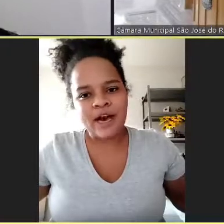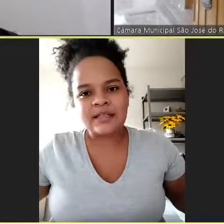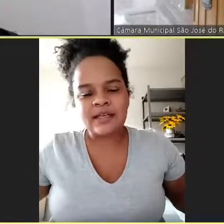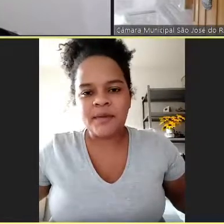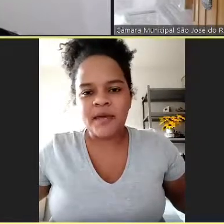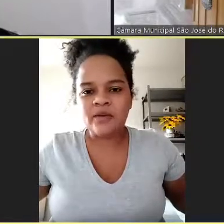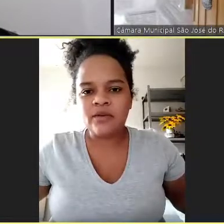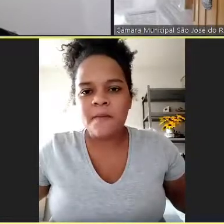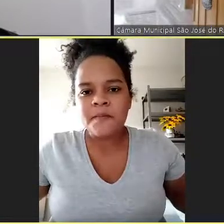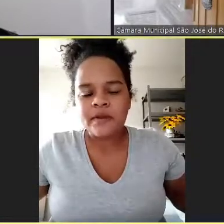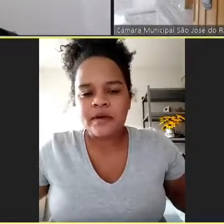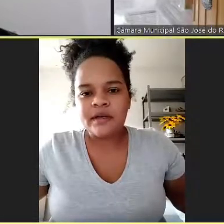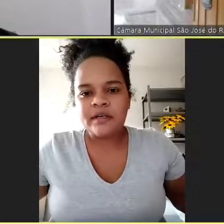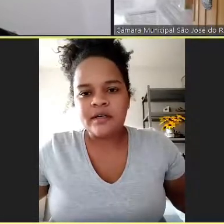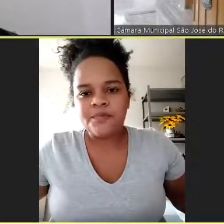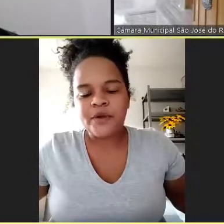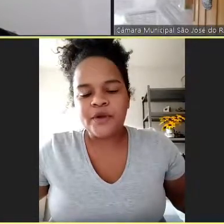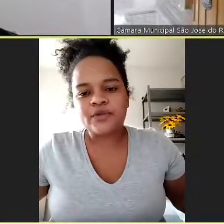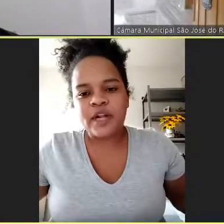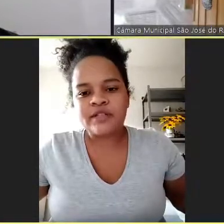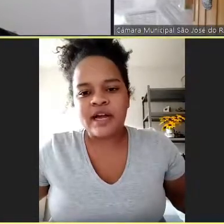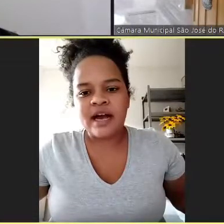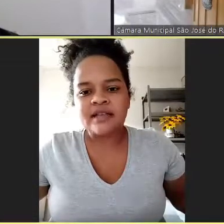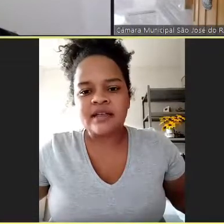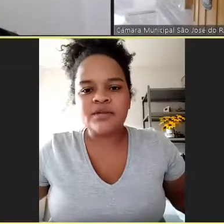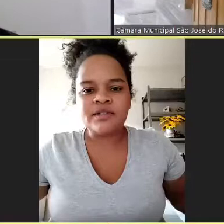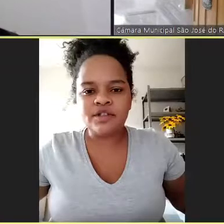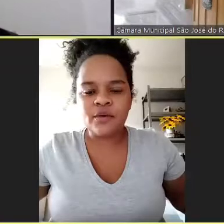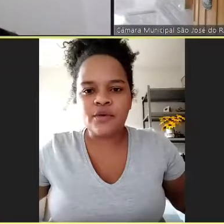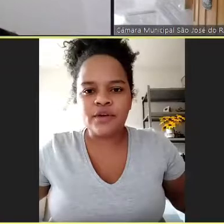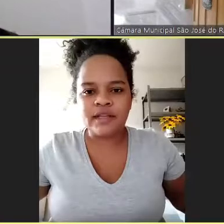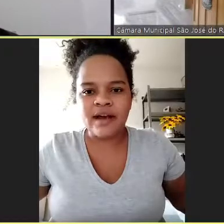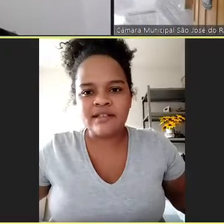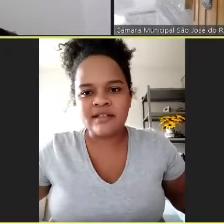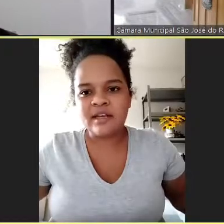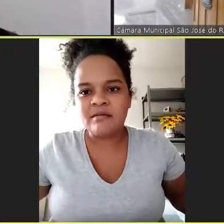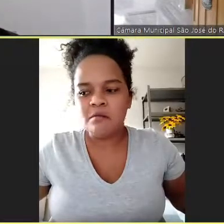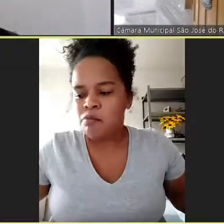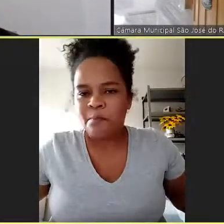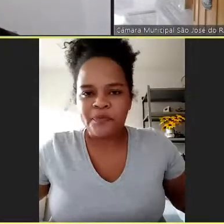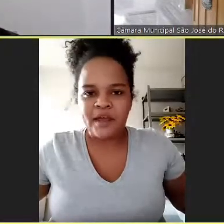em casa em respeito aos funcionários da casa, que não se sentiram confortáveis,